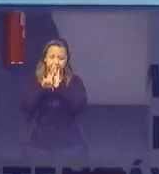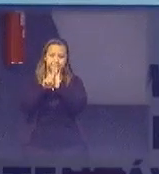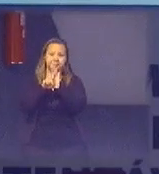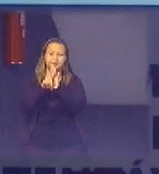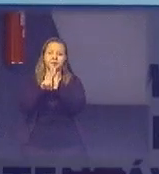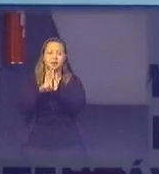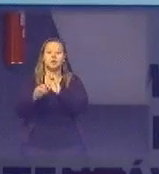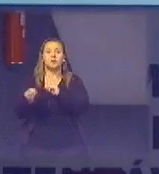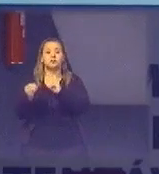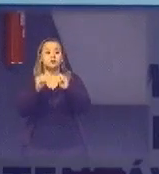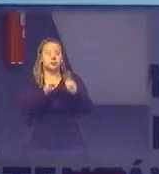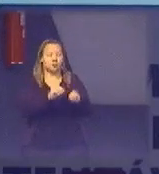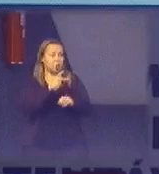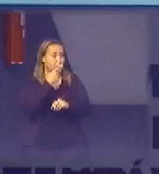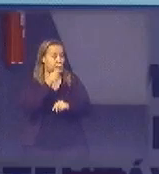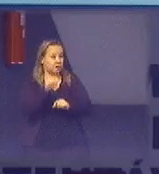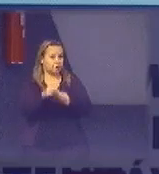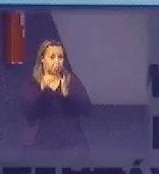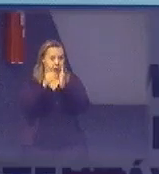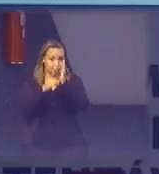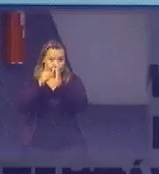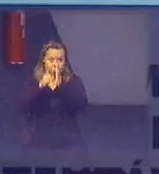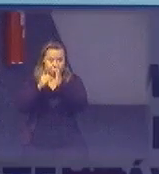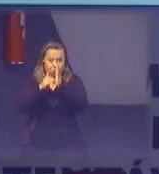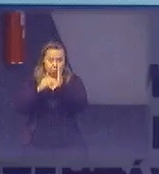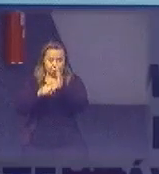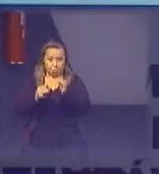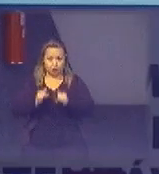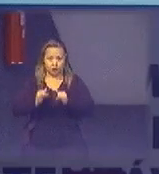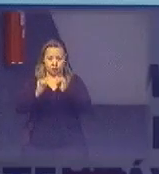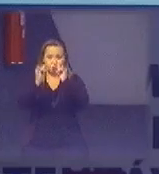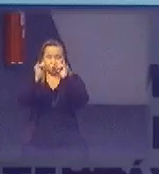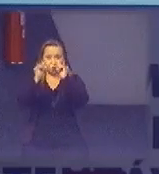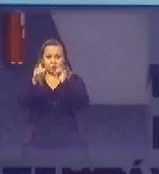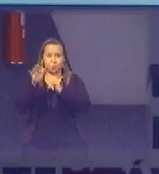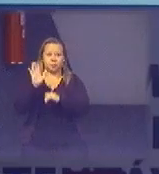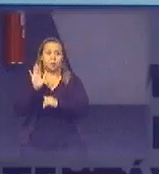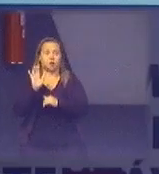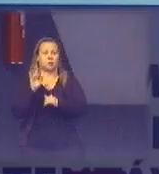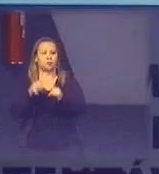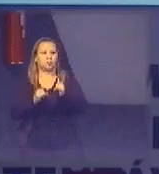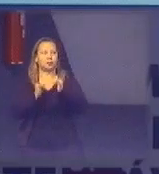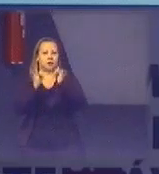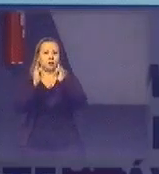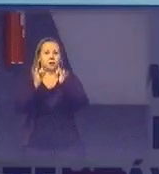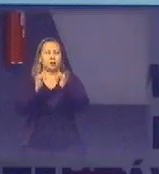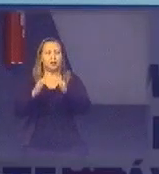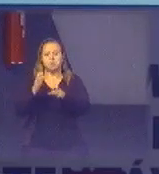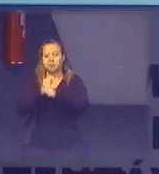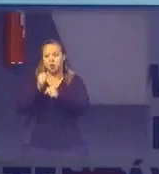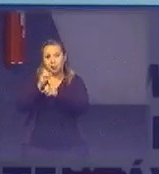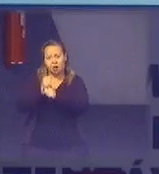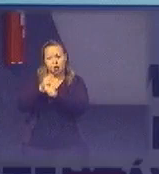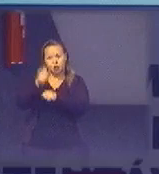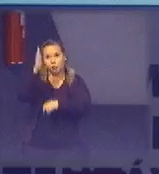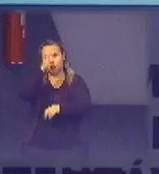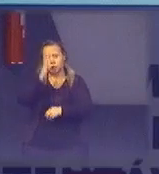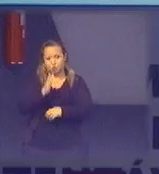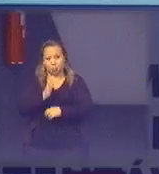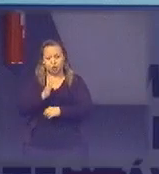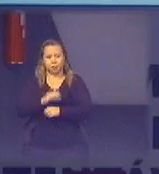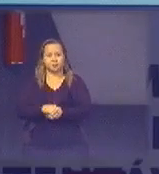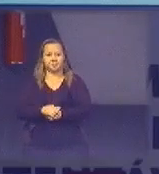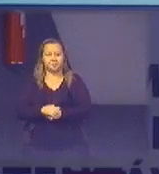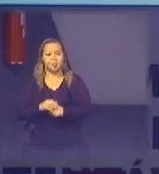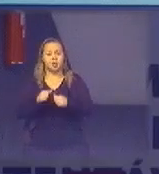colocou aqui no decreto do pregão o pregão pregão é 90% das compras do Brasil e aí o